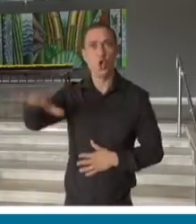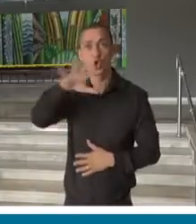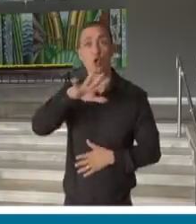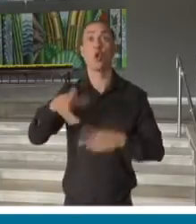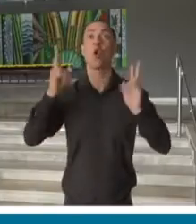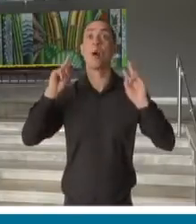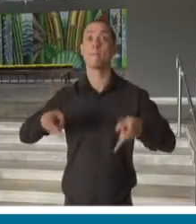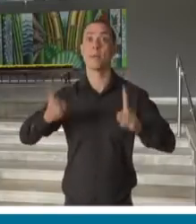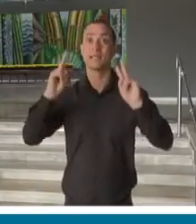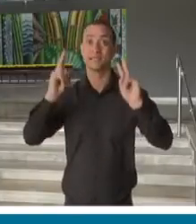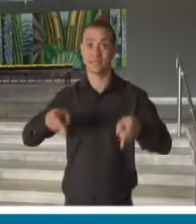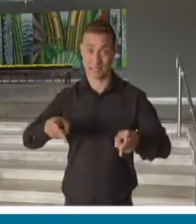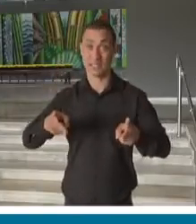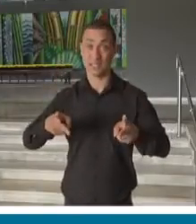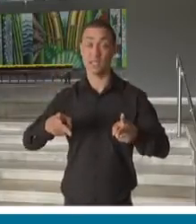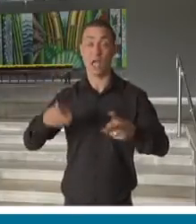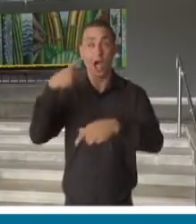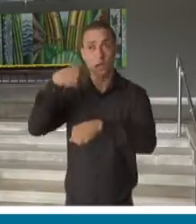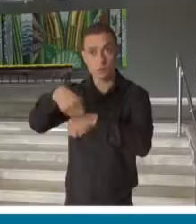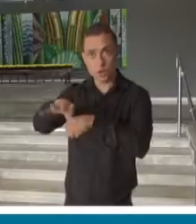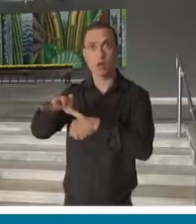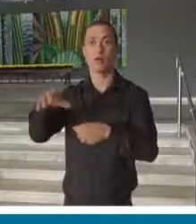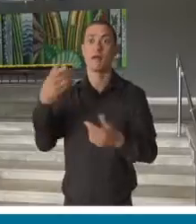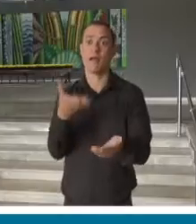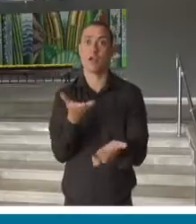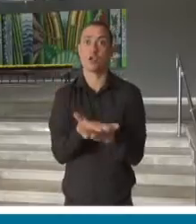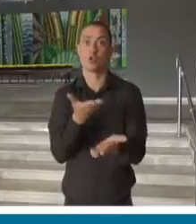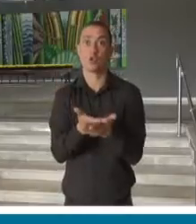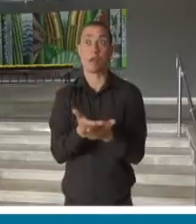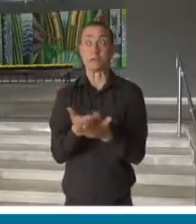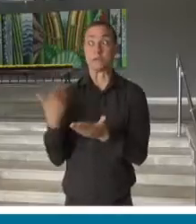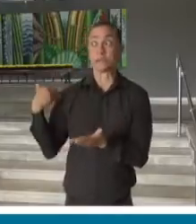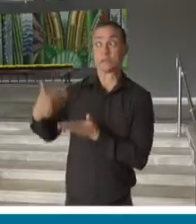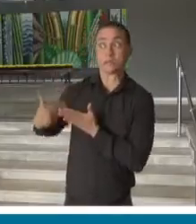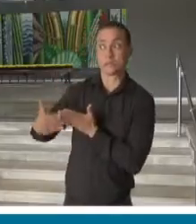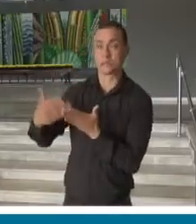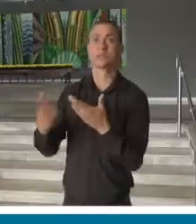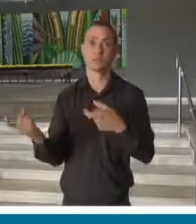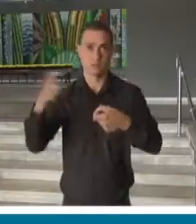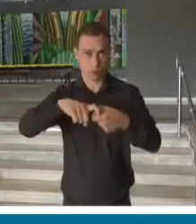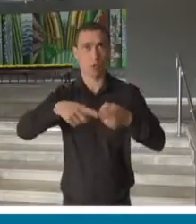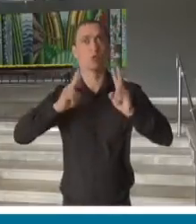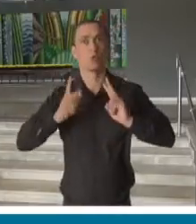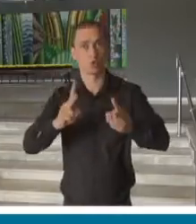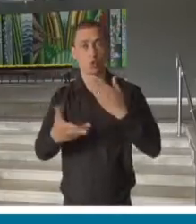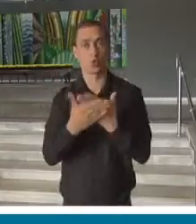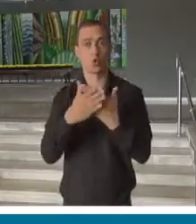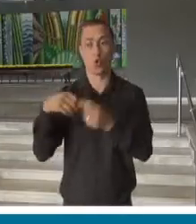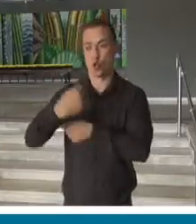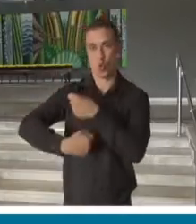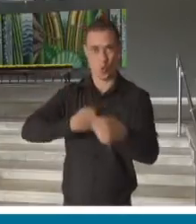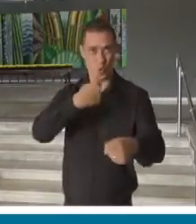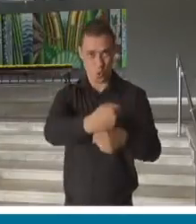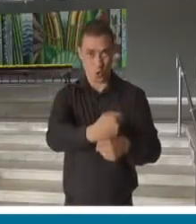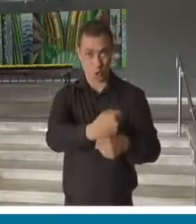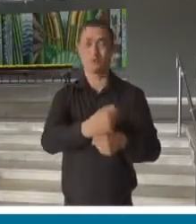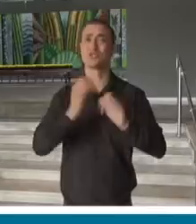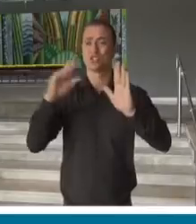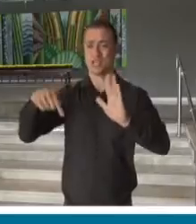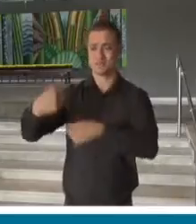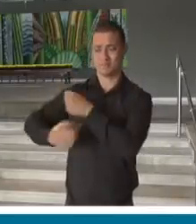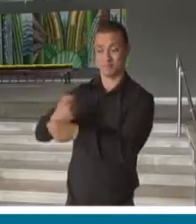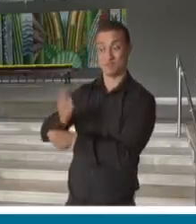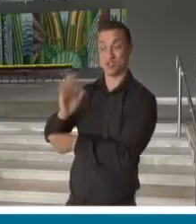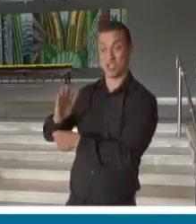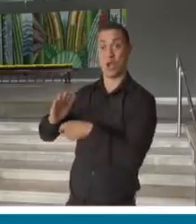manteremos fazendo as recuperações que nós temos que fazer durante o ano letivo. Nós já fizemos esse ano,